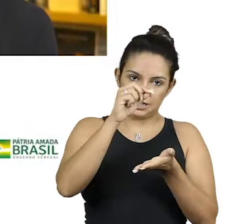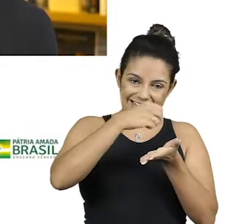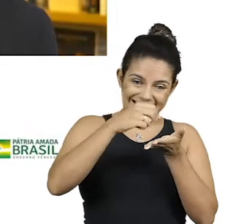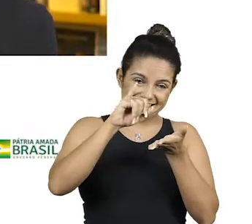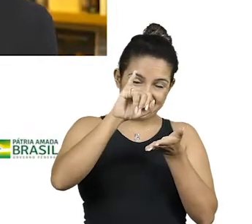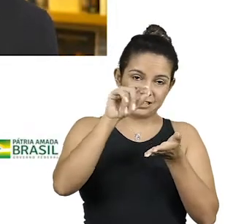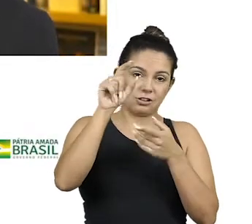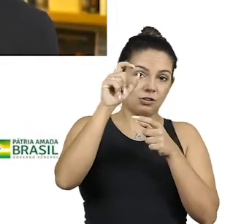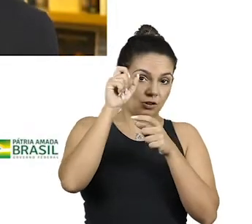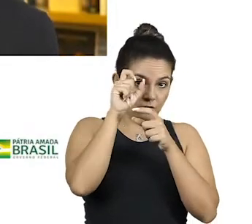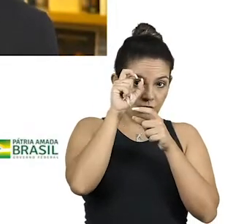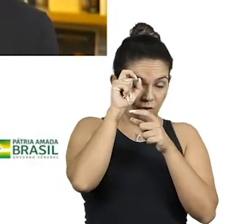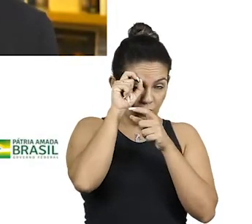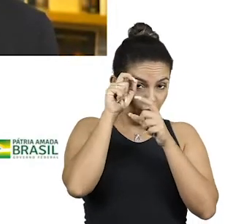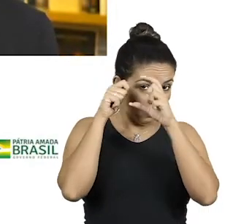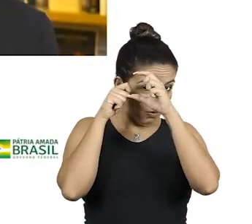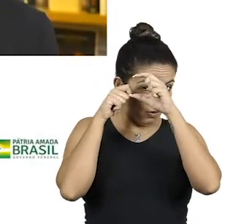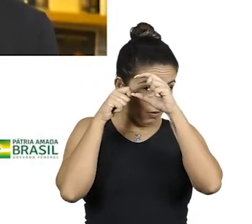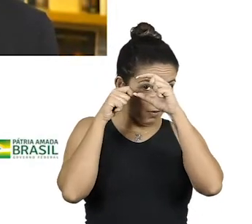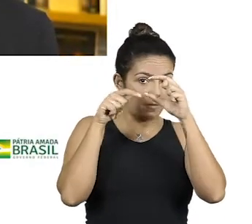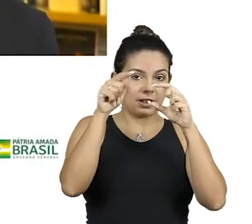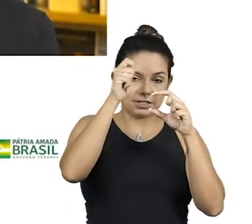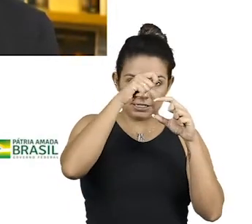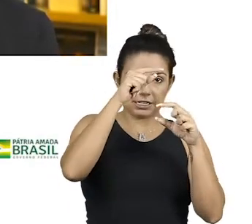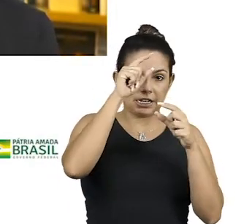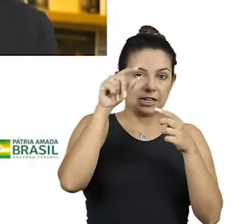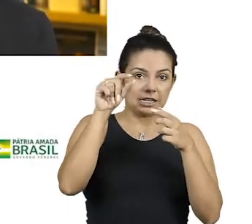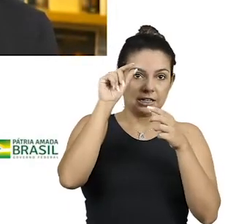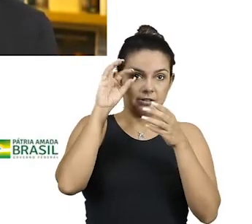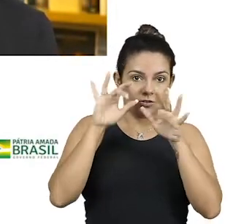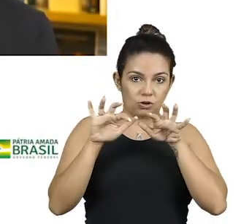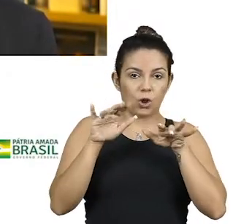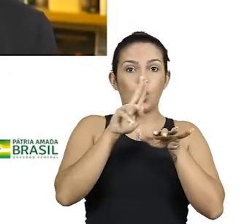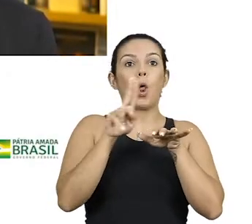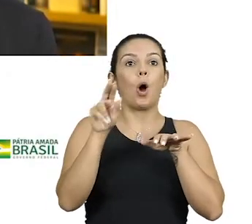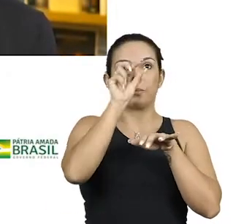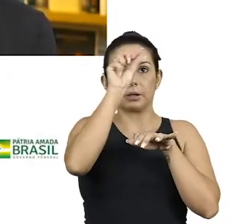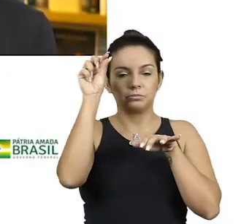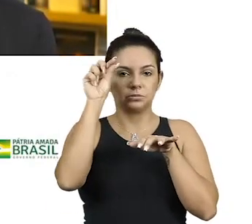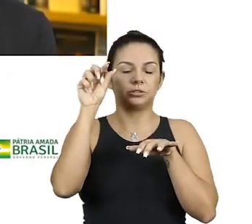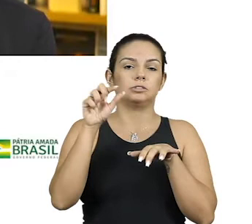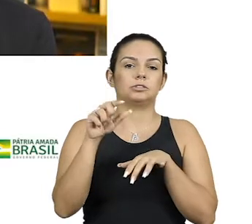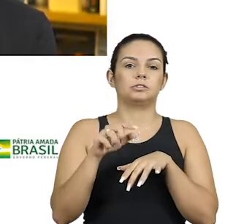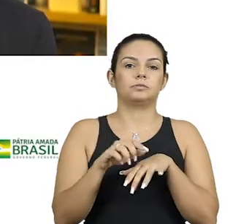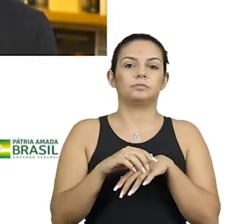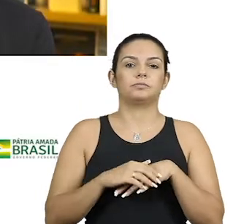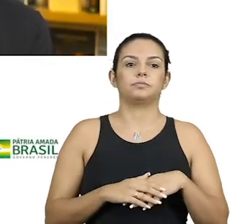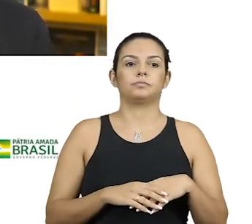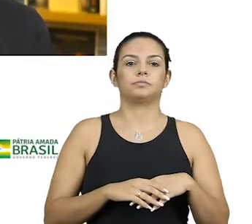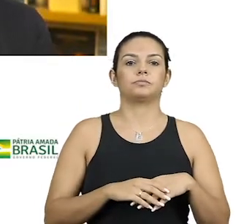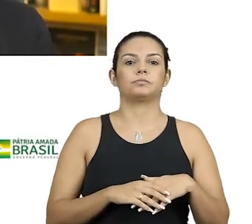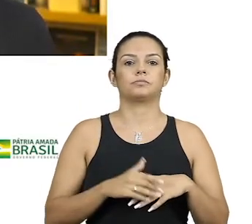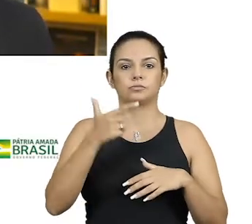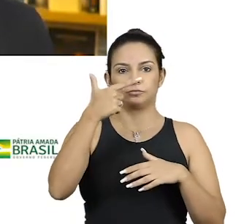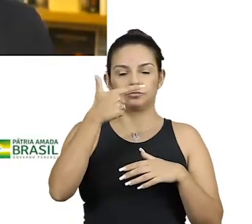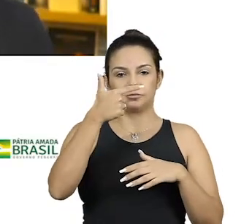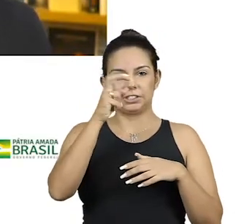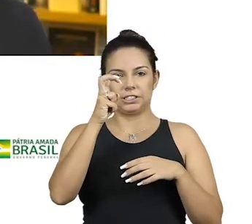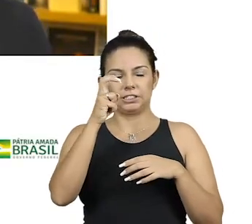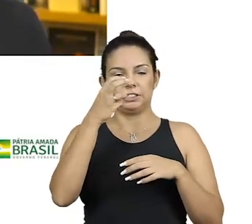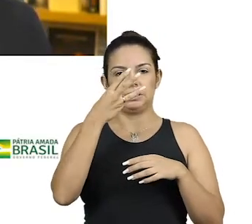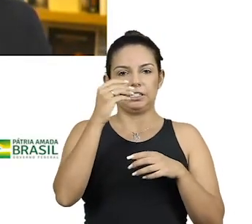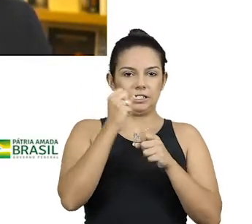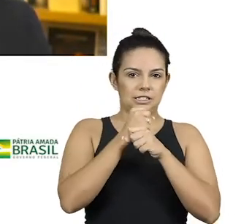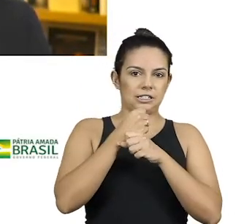lupazinha o nome e vocês vão passar pelo menos por esses últimos 25, 30 anos